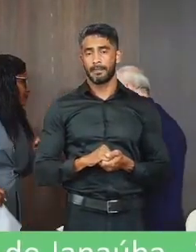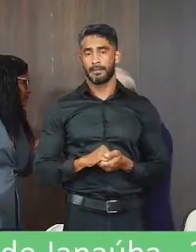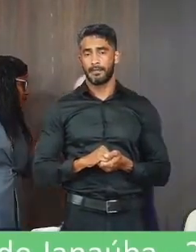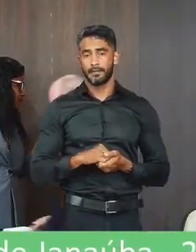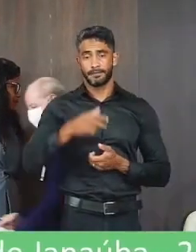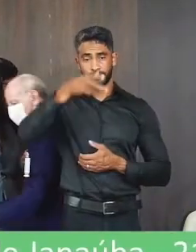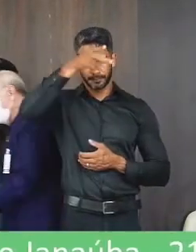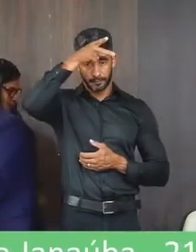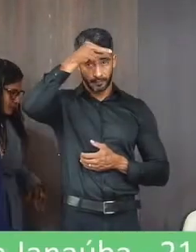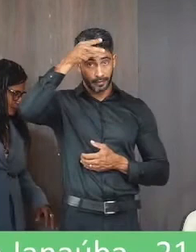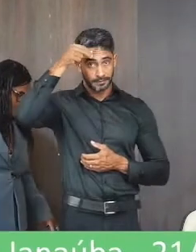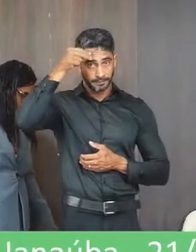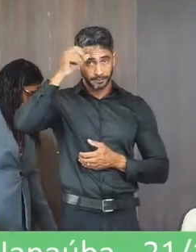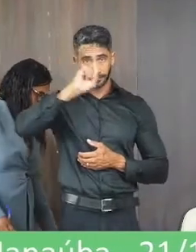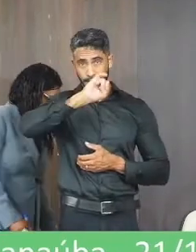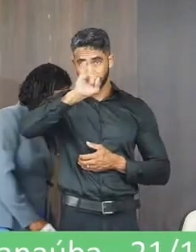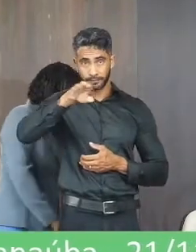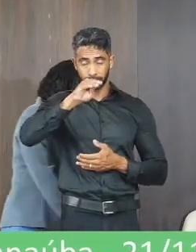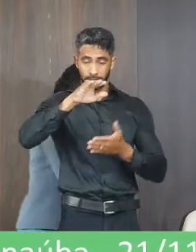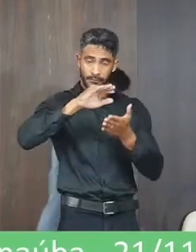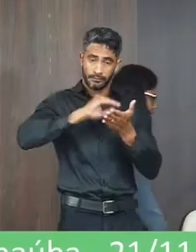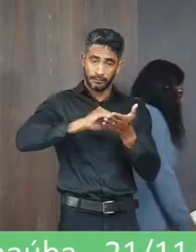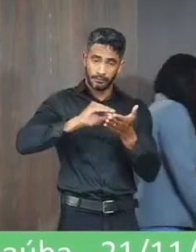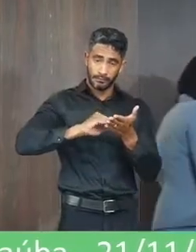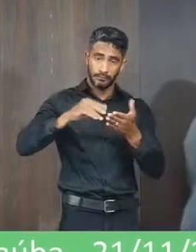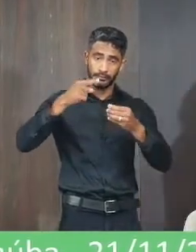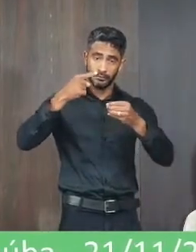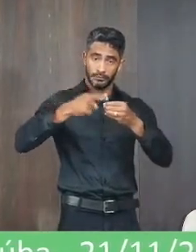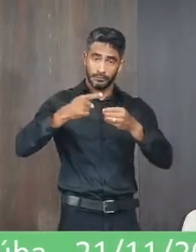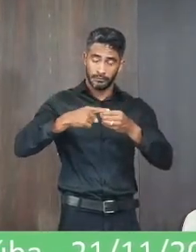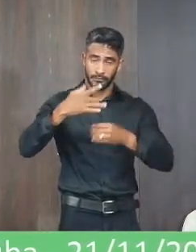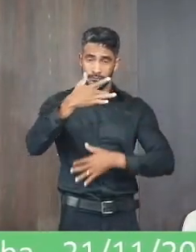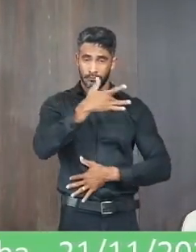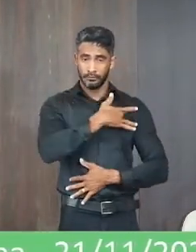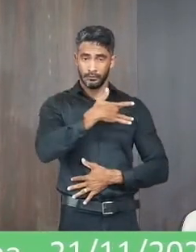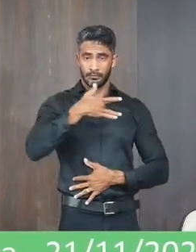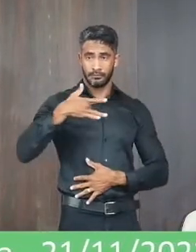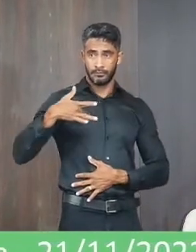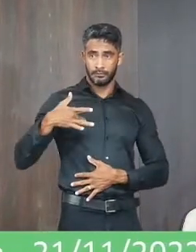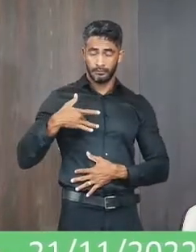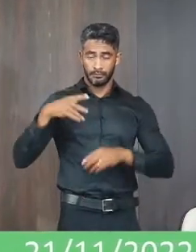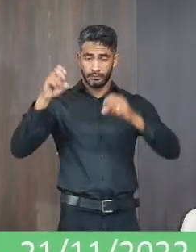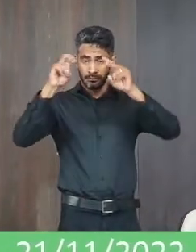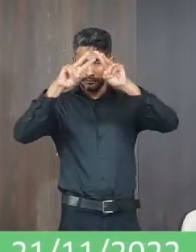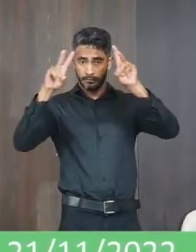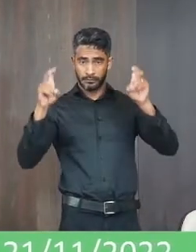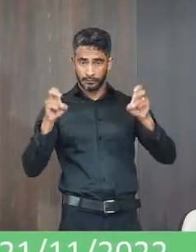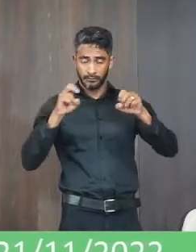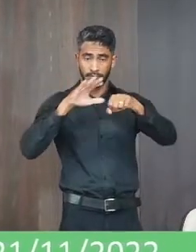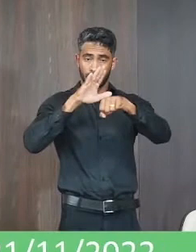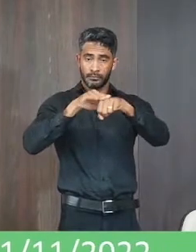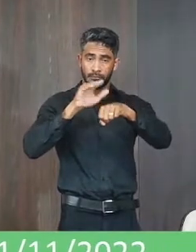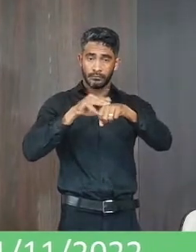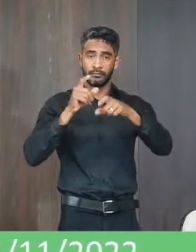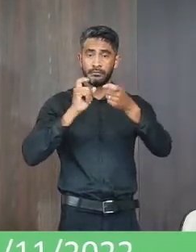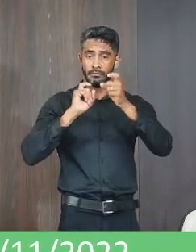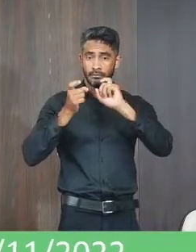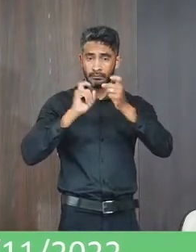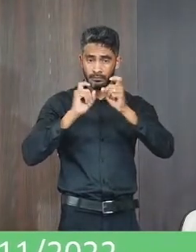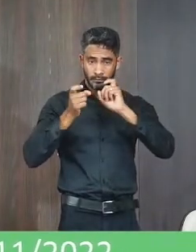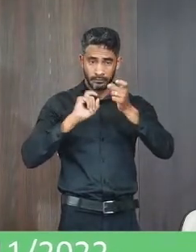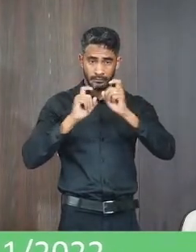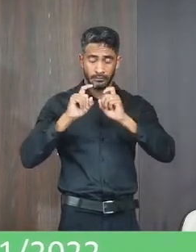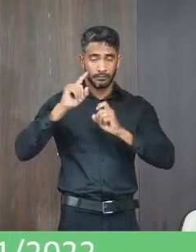Prefeitura Municipal de Janaúba, Secretaria Municipal de Saúde, assunto, convocação para reunião,